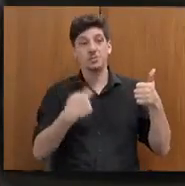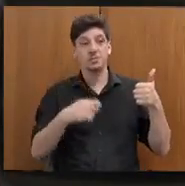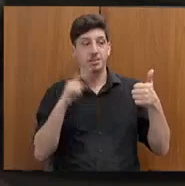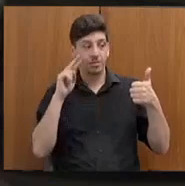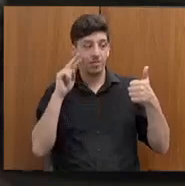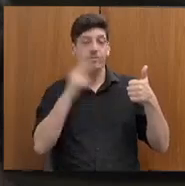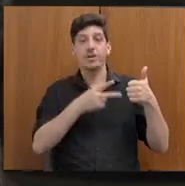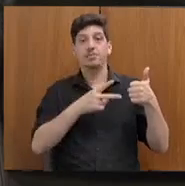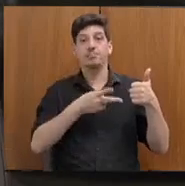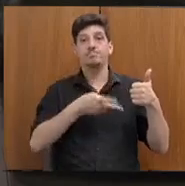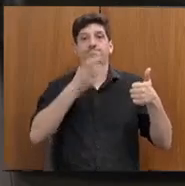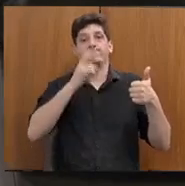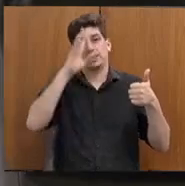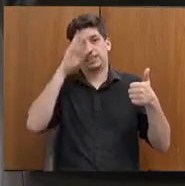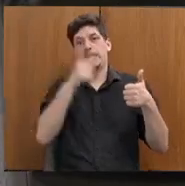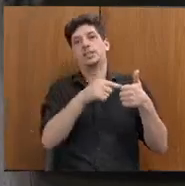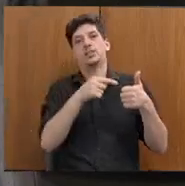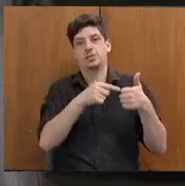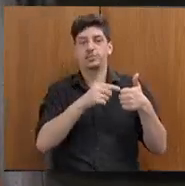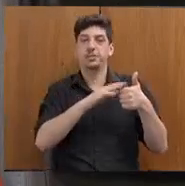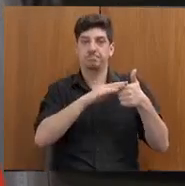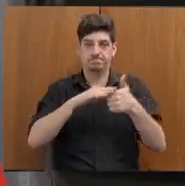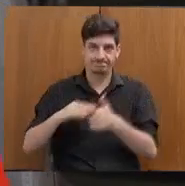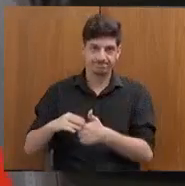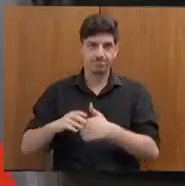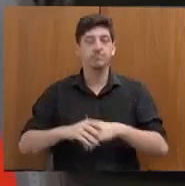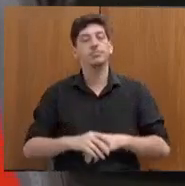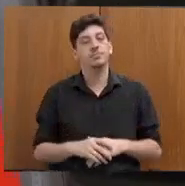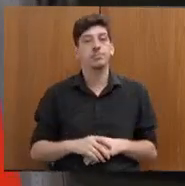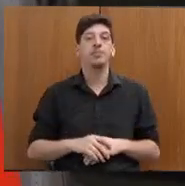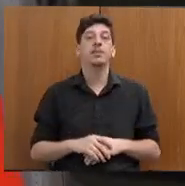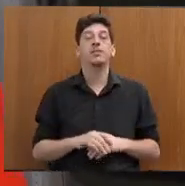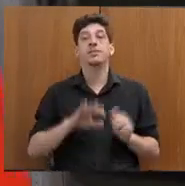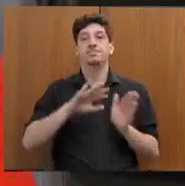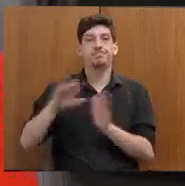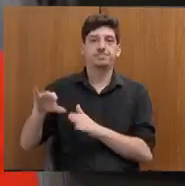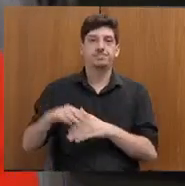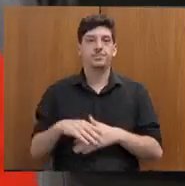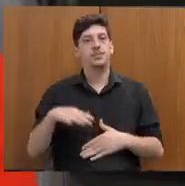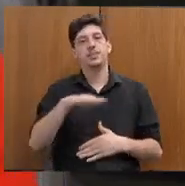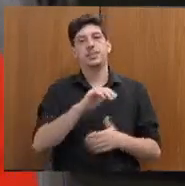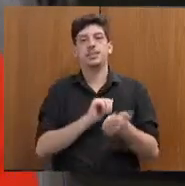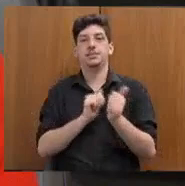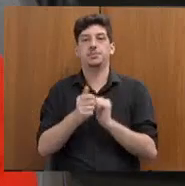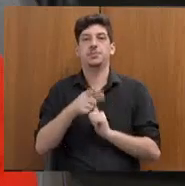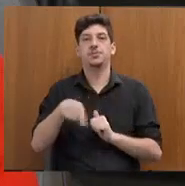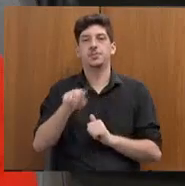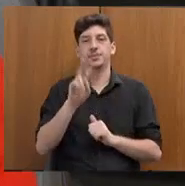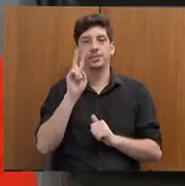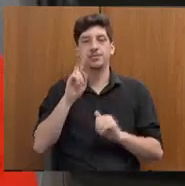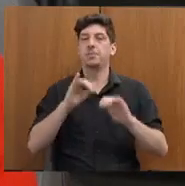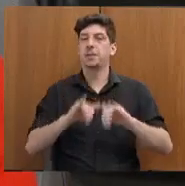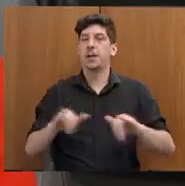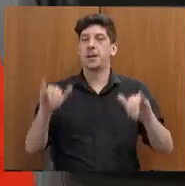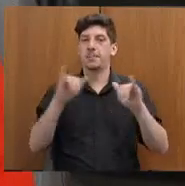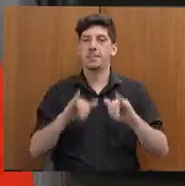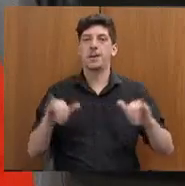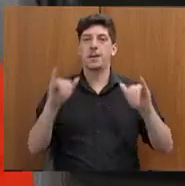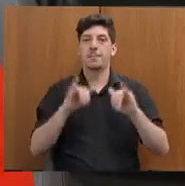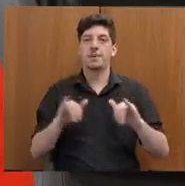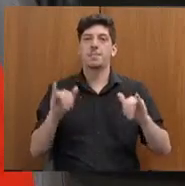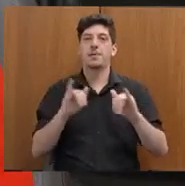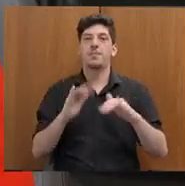A outra, com relação ao esporte, todo mundo acompanhou também a grande campanha que o jogador Bini está fazendo pelo mundo